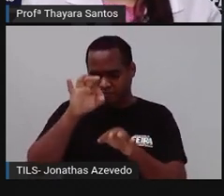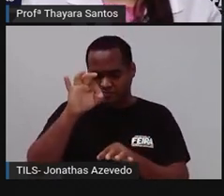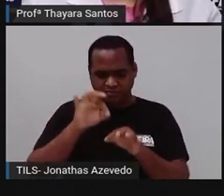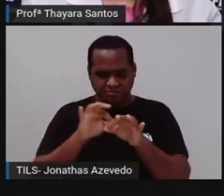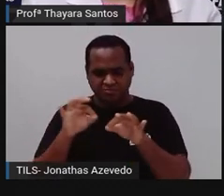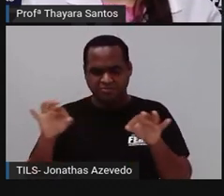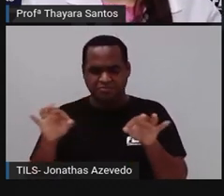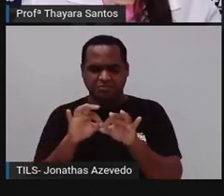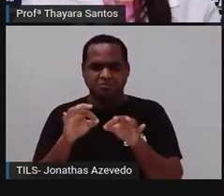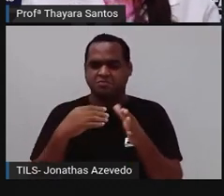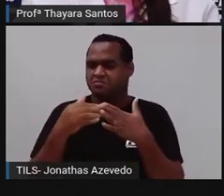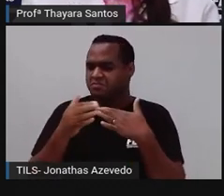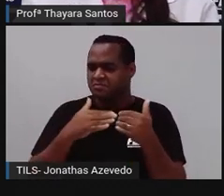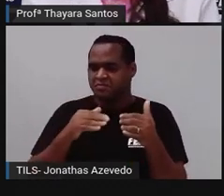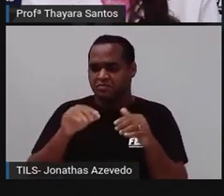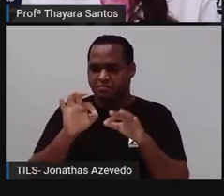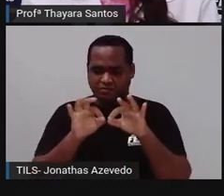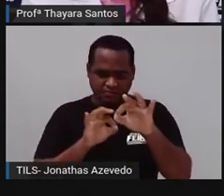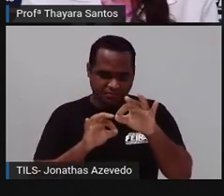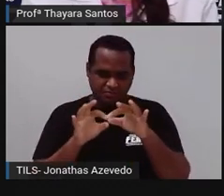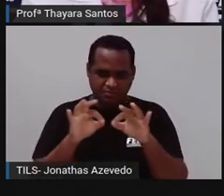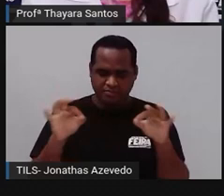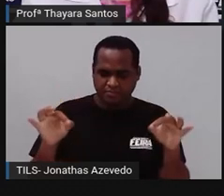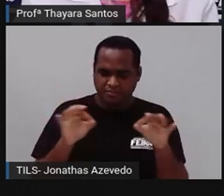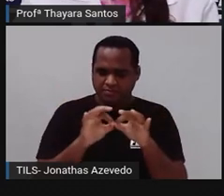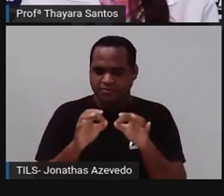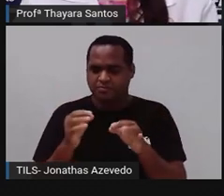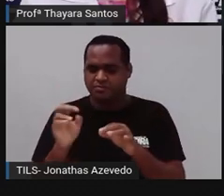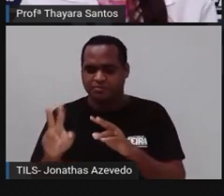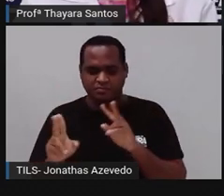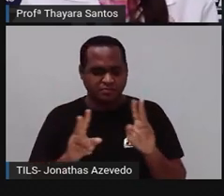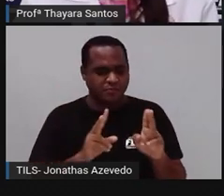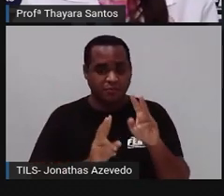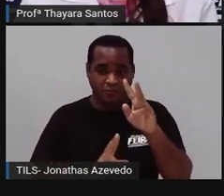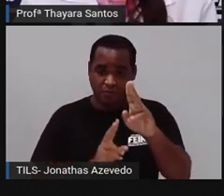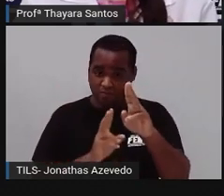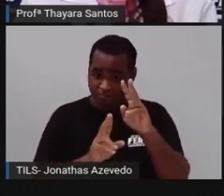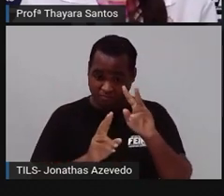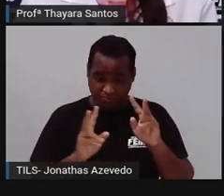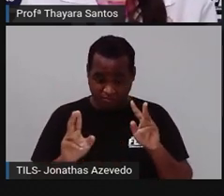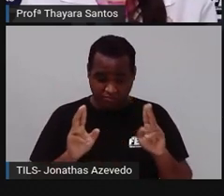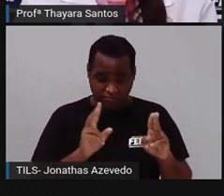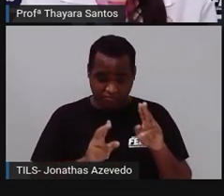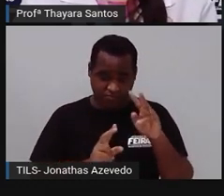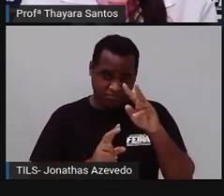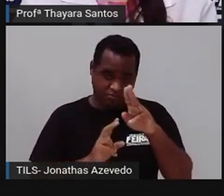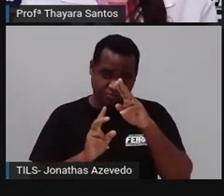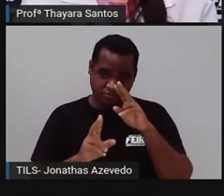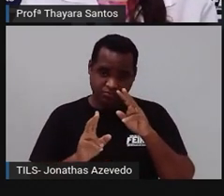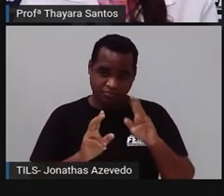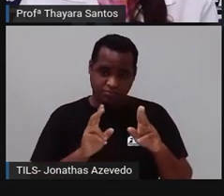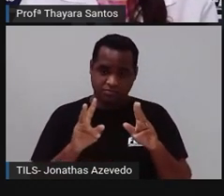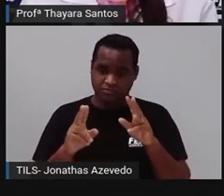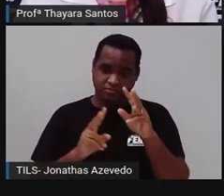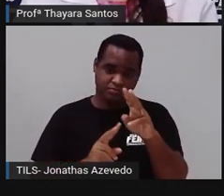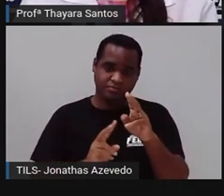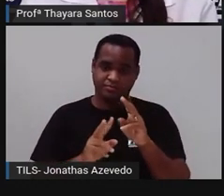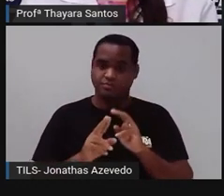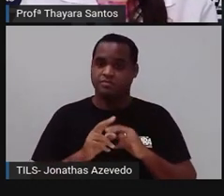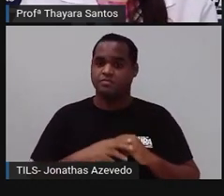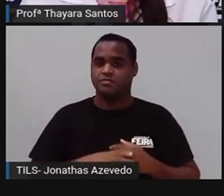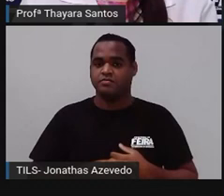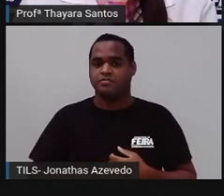em qualquer lado que eu fizer, ele vai ter os dois lados exatamente iguais. Então, simetria radial é isso. Eu